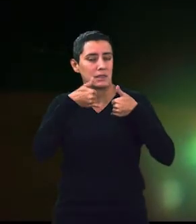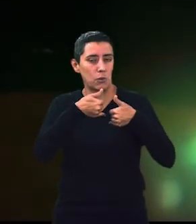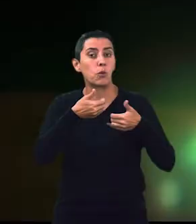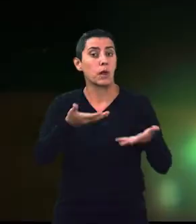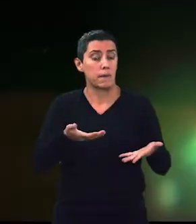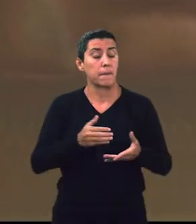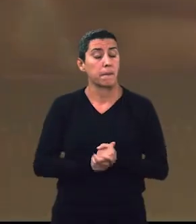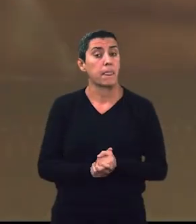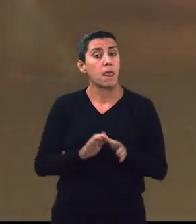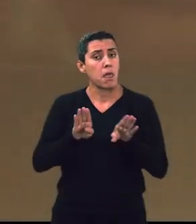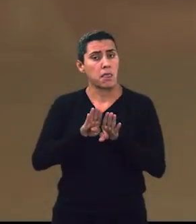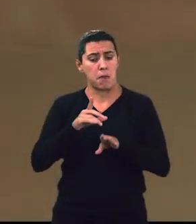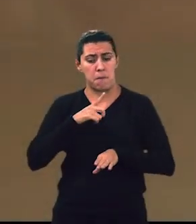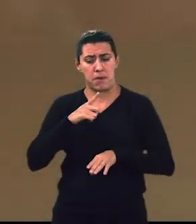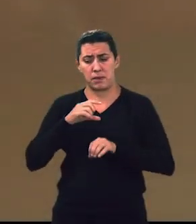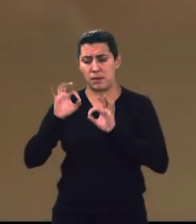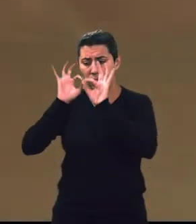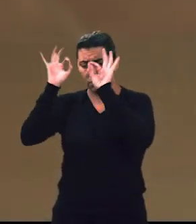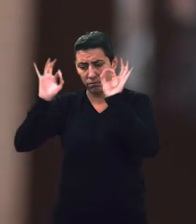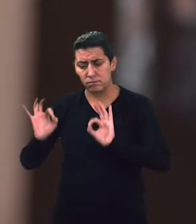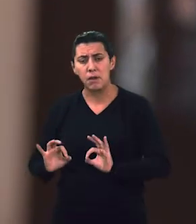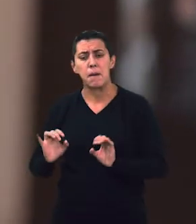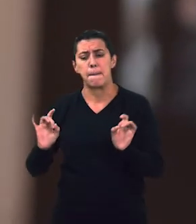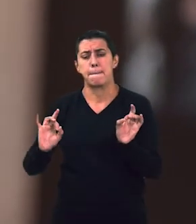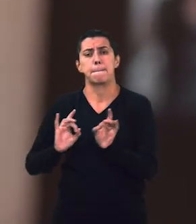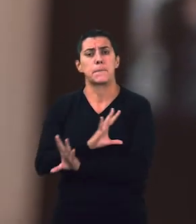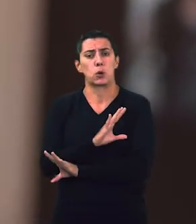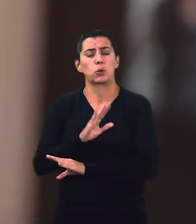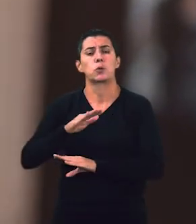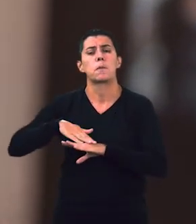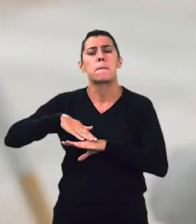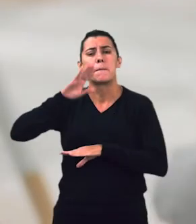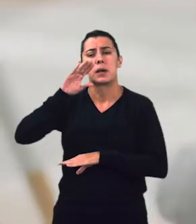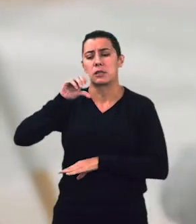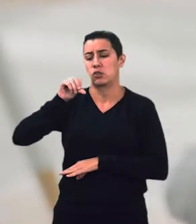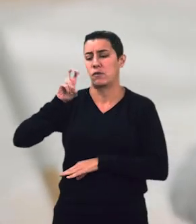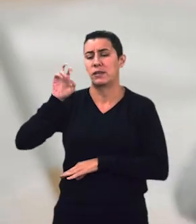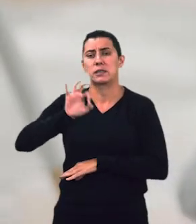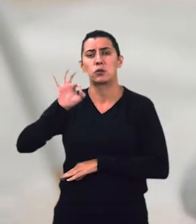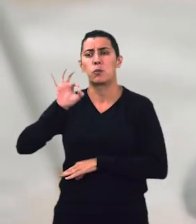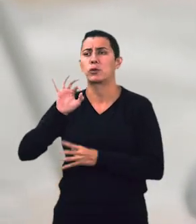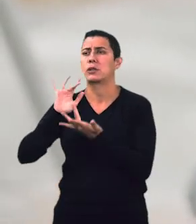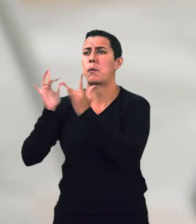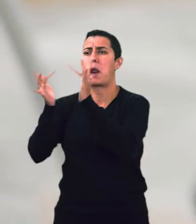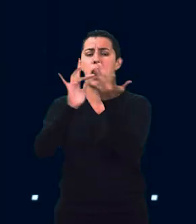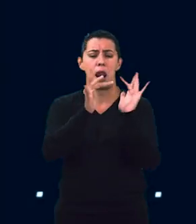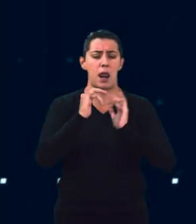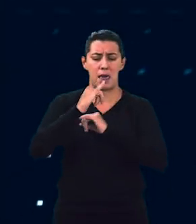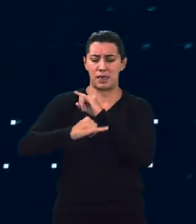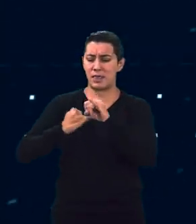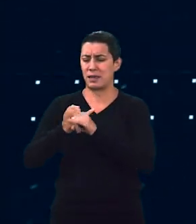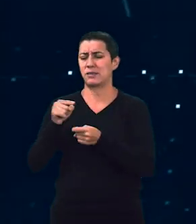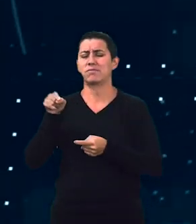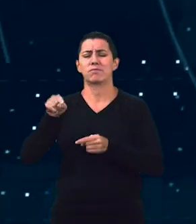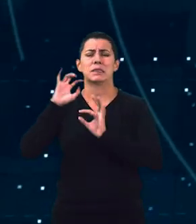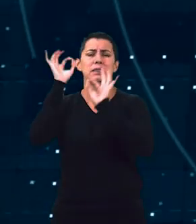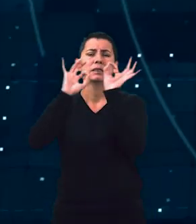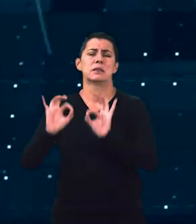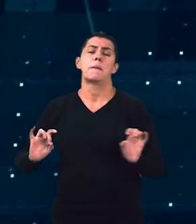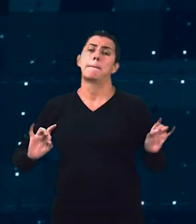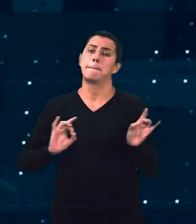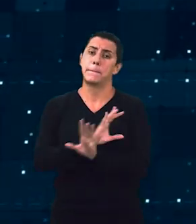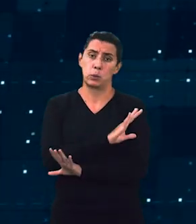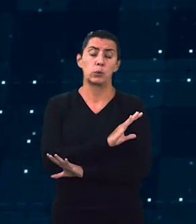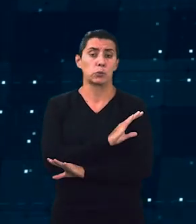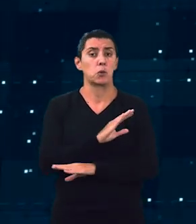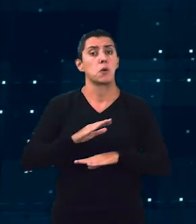oferecemos infraestrutura que ajuda a conectar mais de 95% dos lares brasileiros. Além disso, colaboramos com mais de